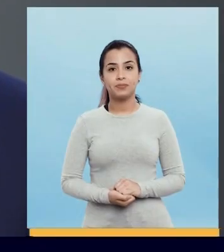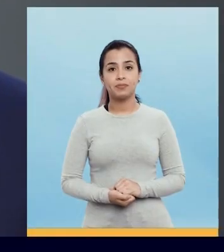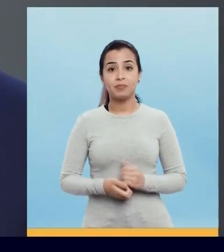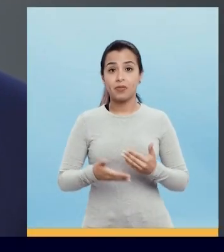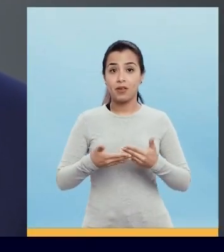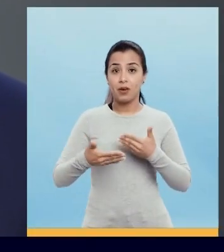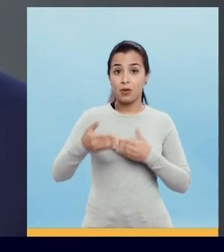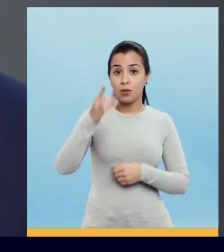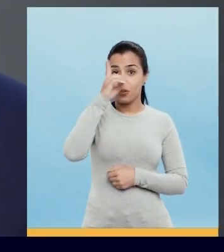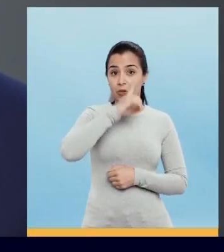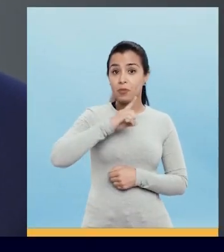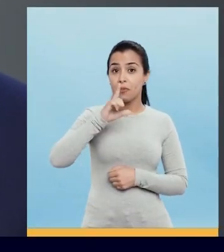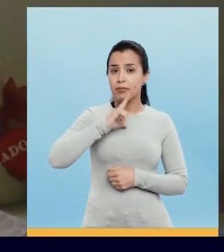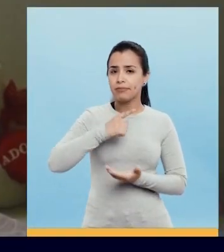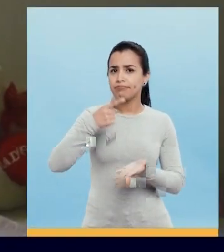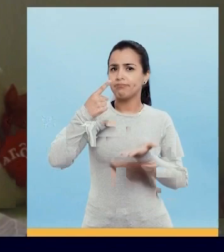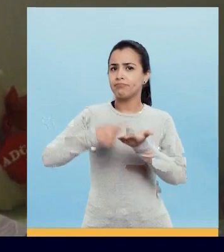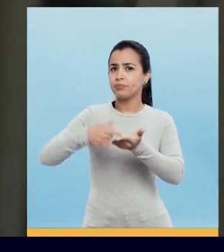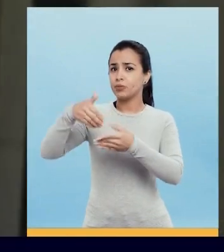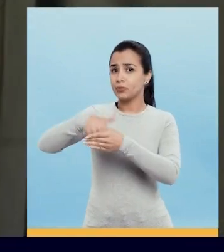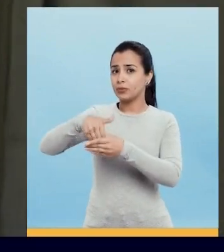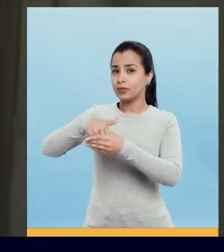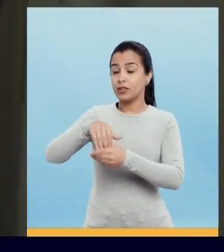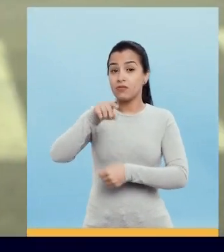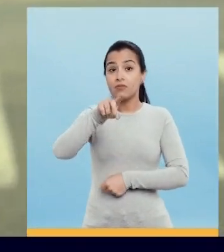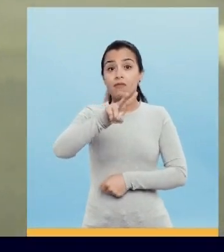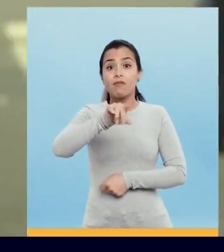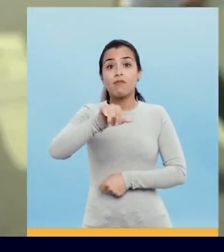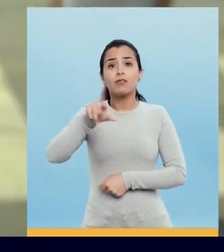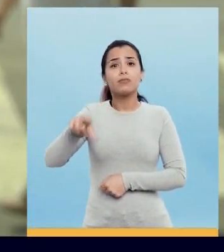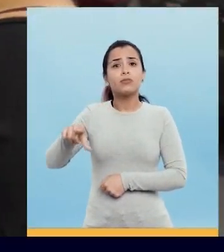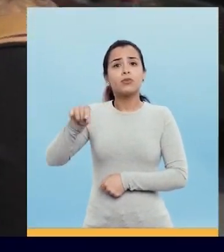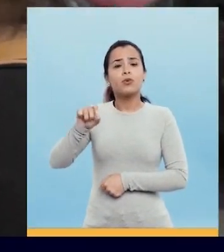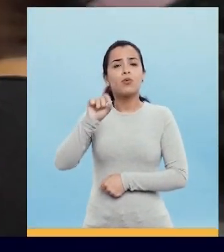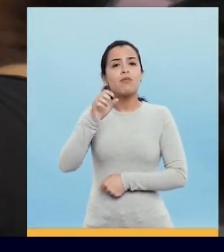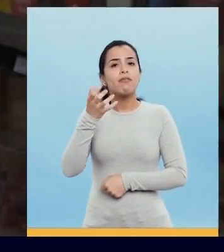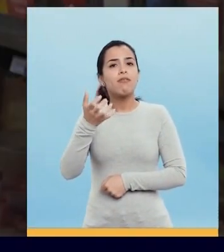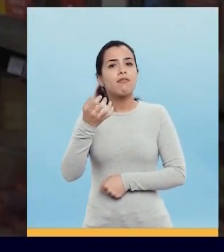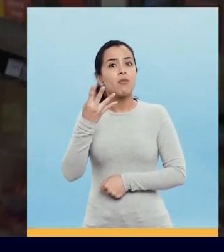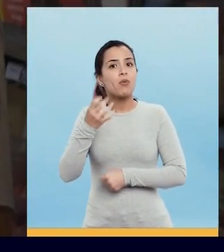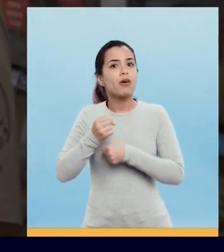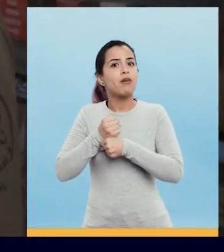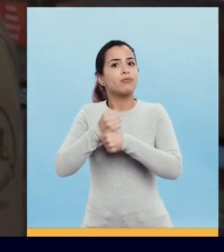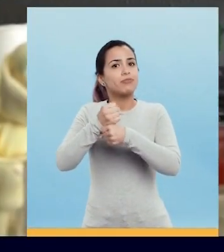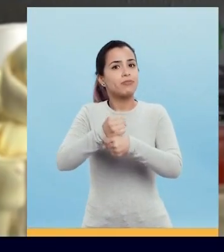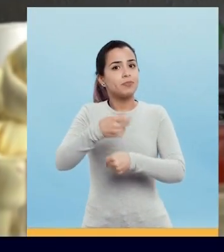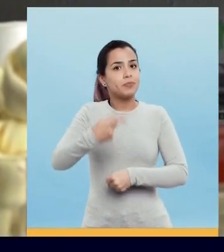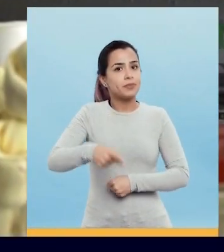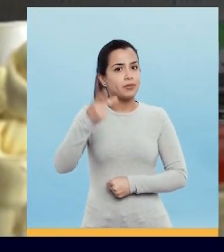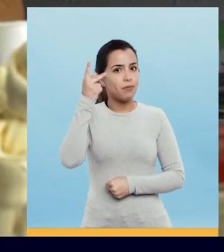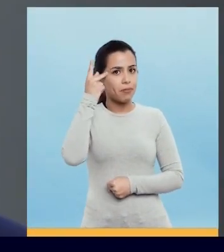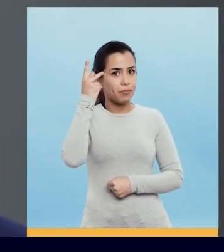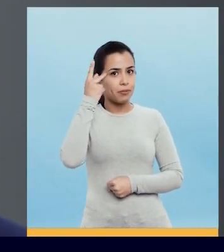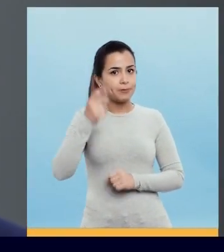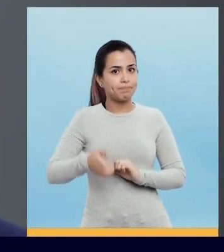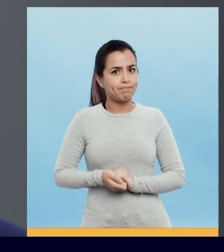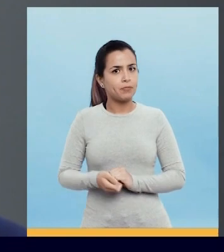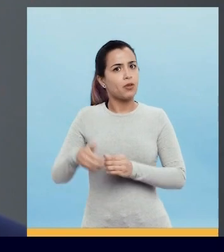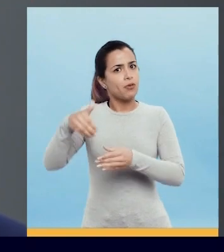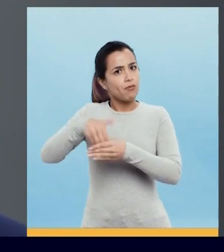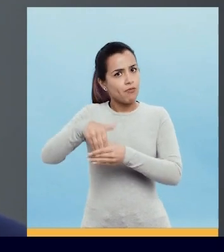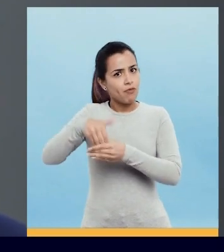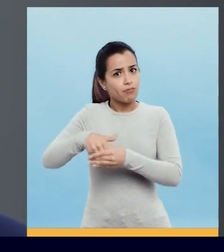Domingo temos um encontro com as urnas. Você vai decidir o que você quer para os próximos quatro anos aqui em São Paulo. Vote.